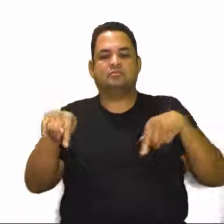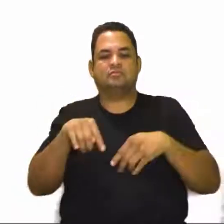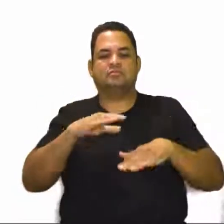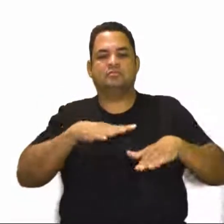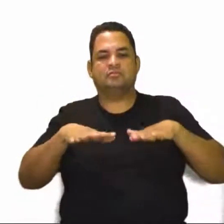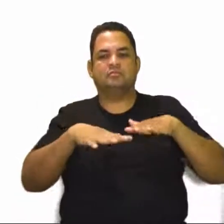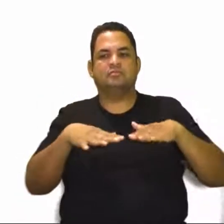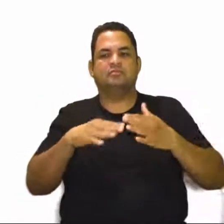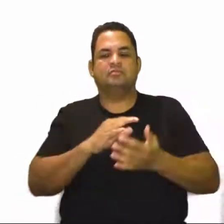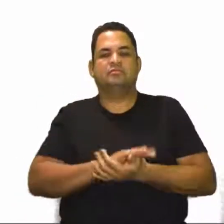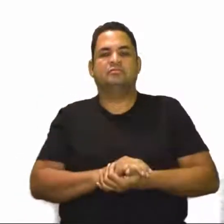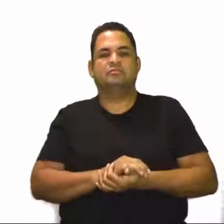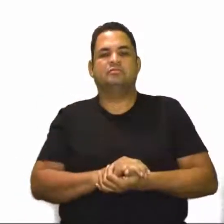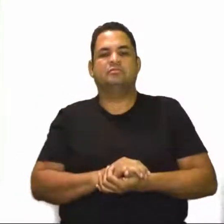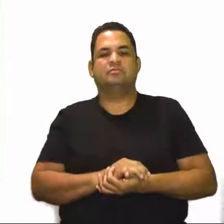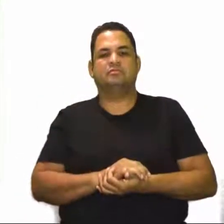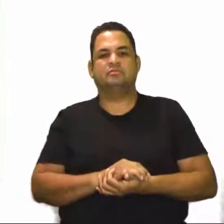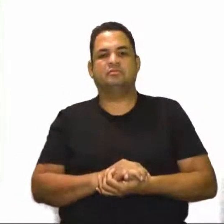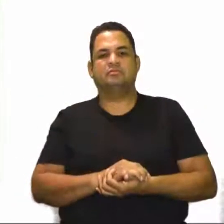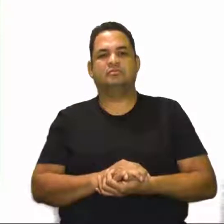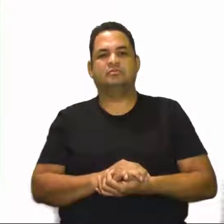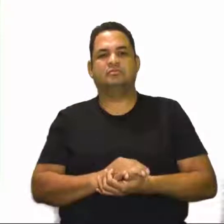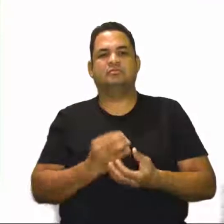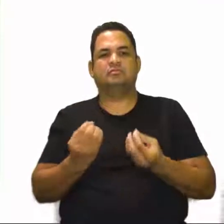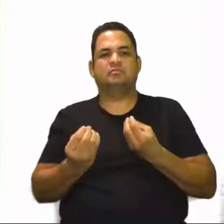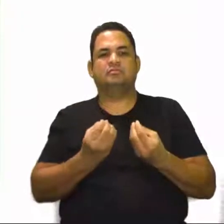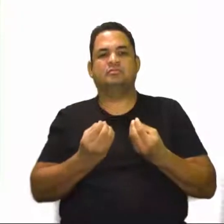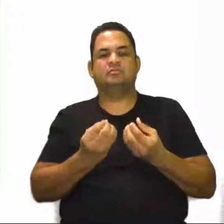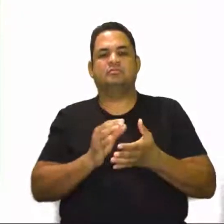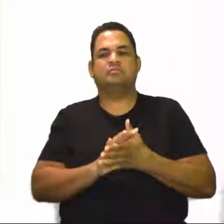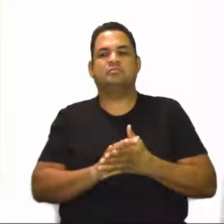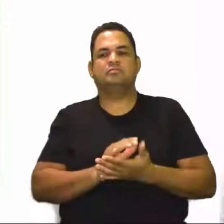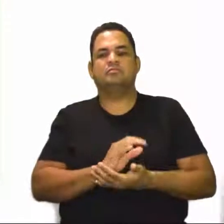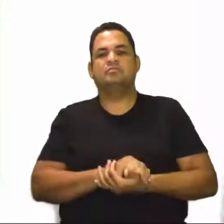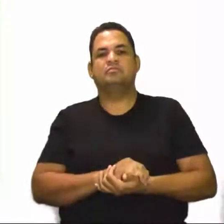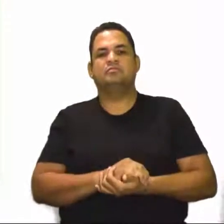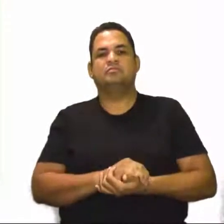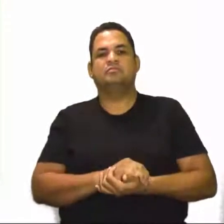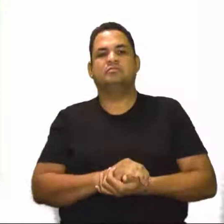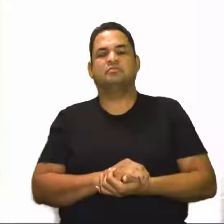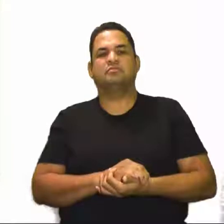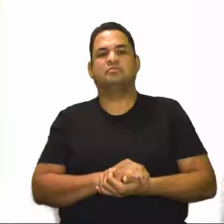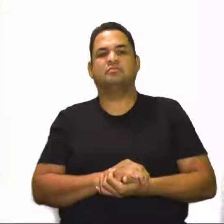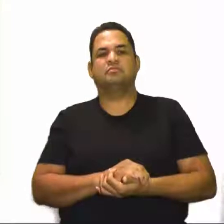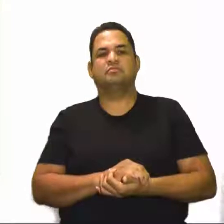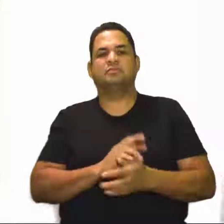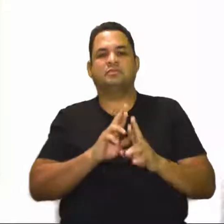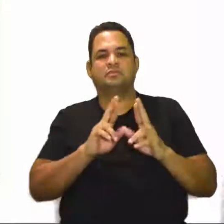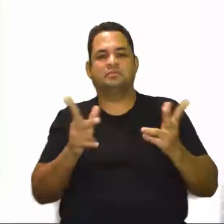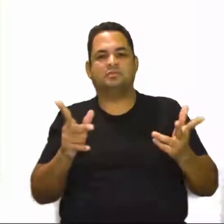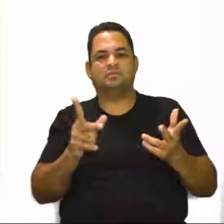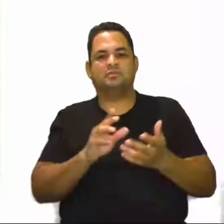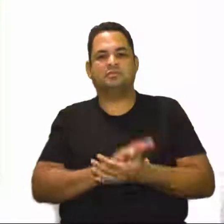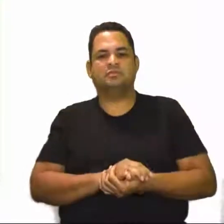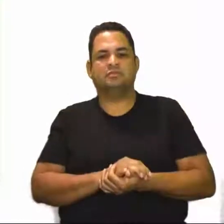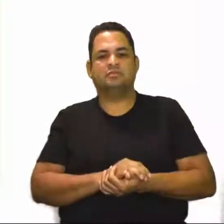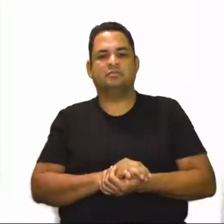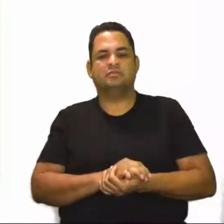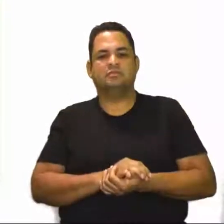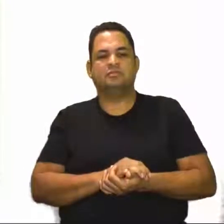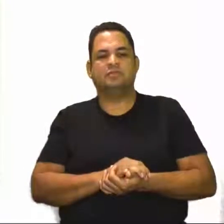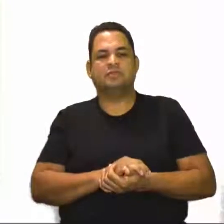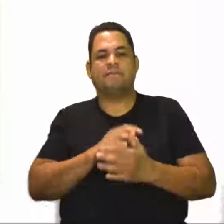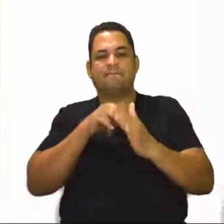-se aí, Meditec Terceirão. E como que vai ser esse nosso Mexa-se? Ele vai ser um pouquinho diferente. Nós vamos fazer um